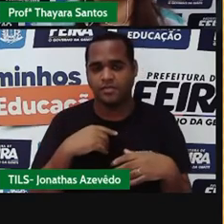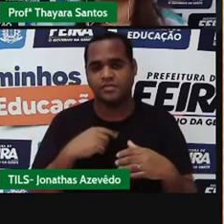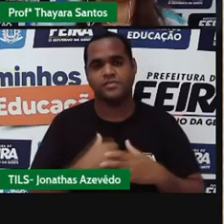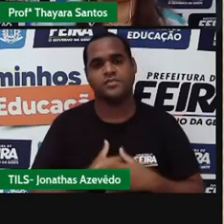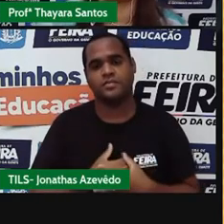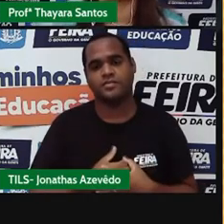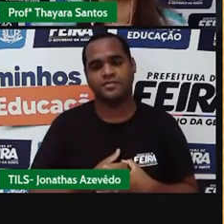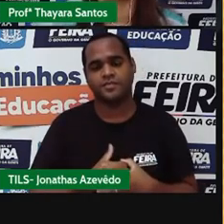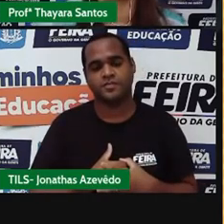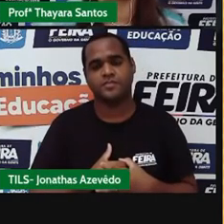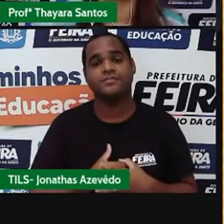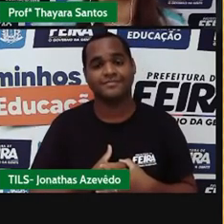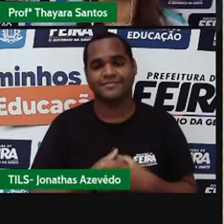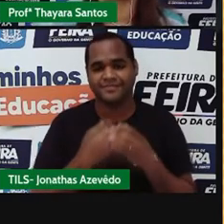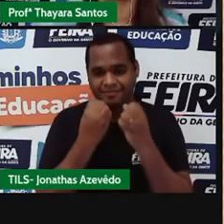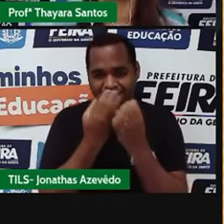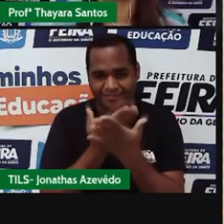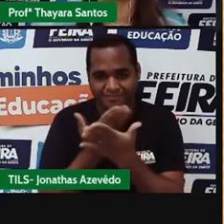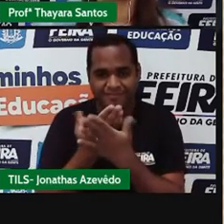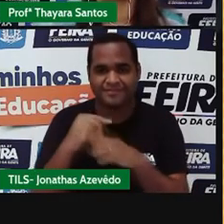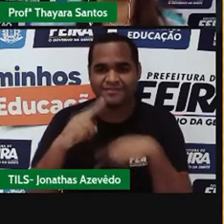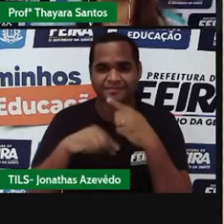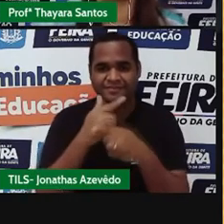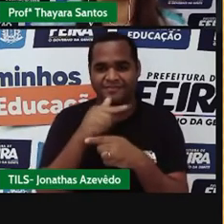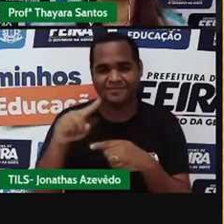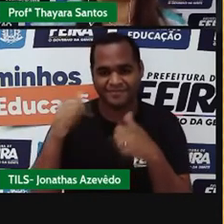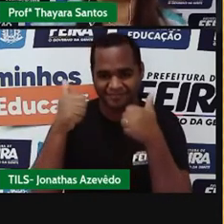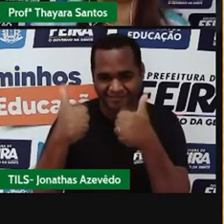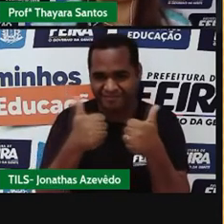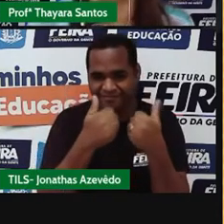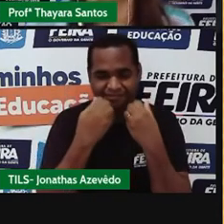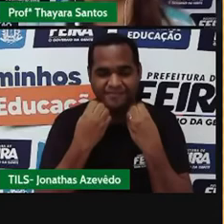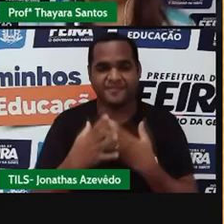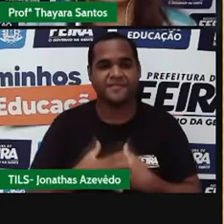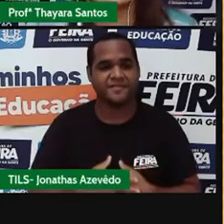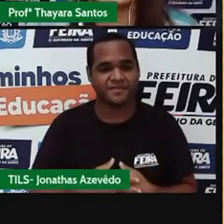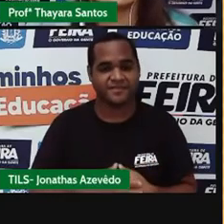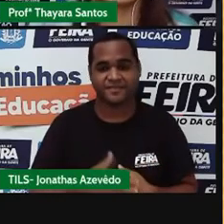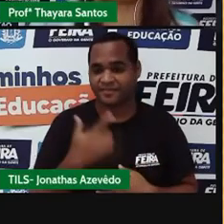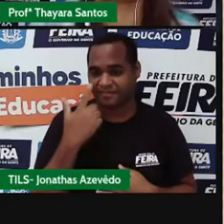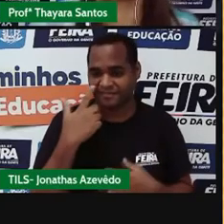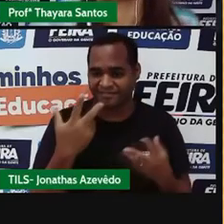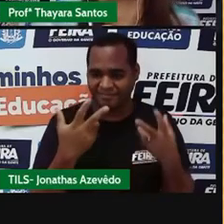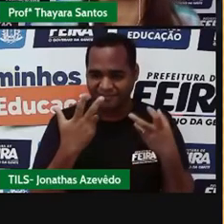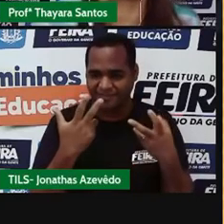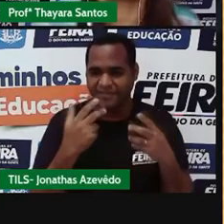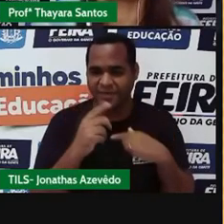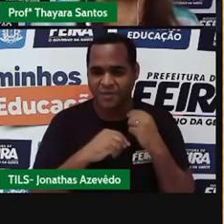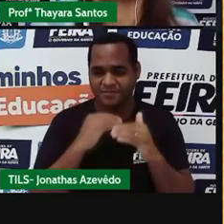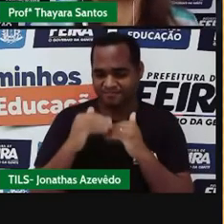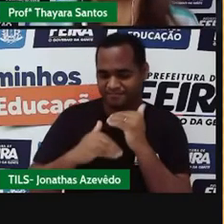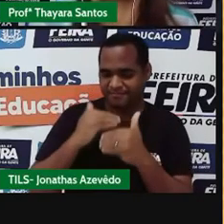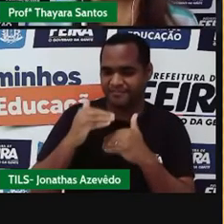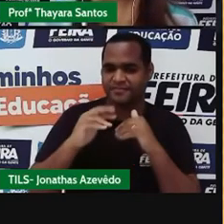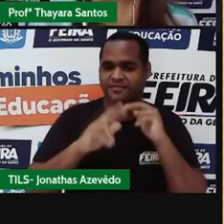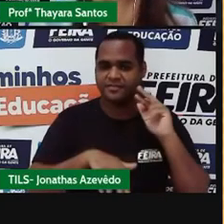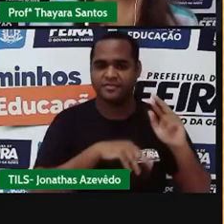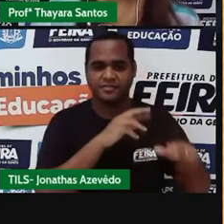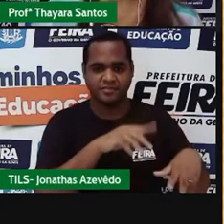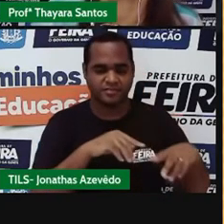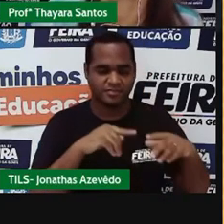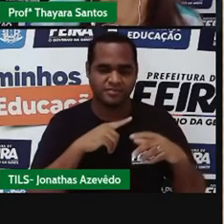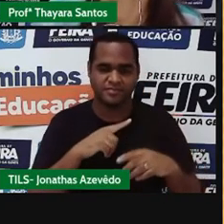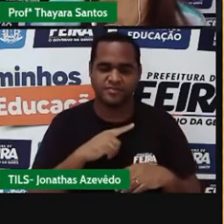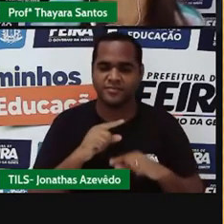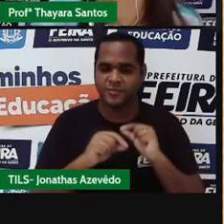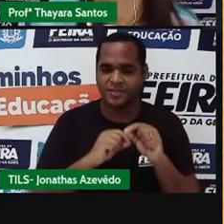pessoal. Bons estudos e até a próxima aula. Viram aí, gente, como esses processos de separação de misturas estão